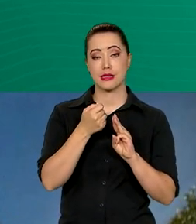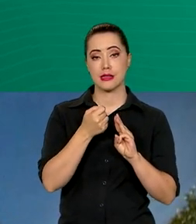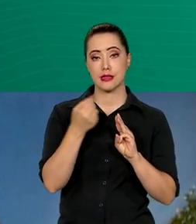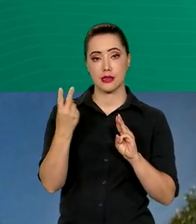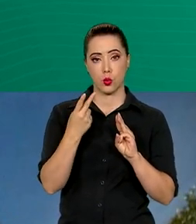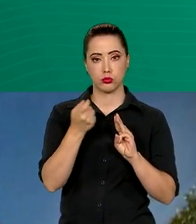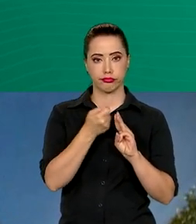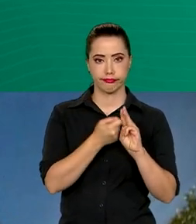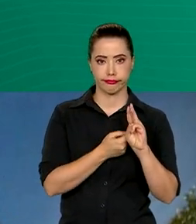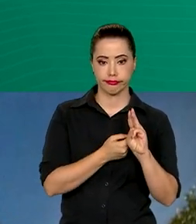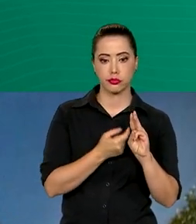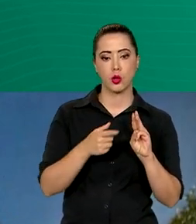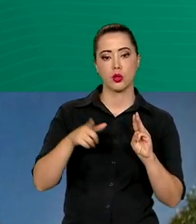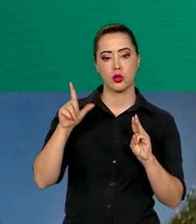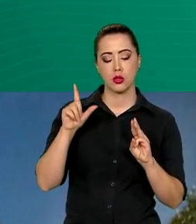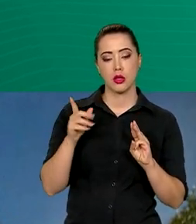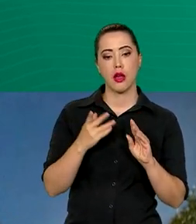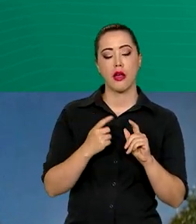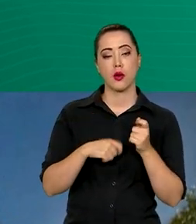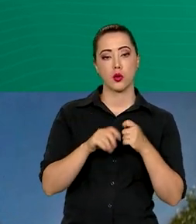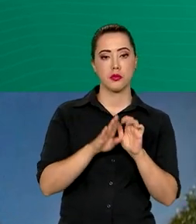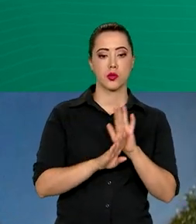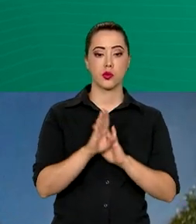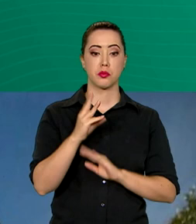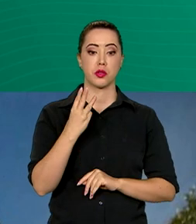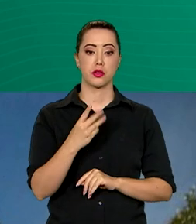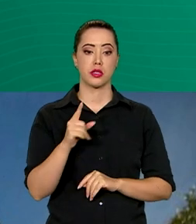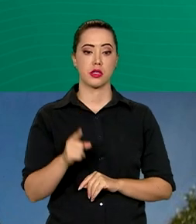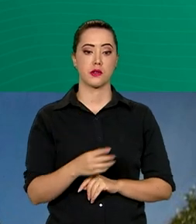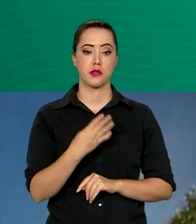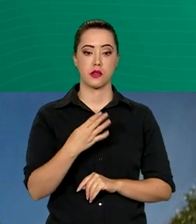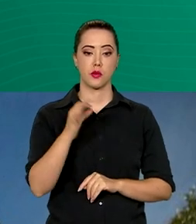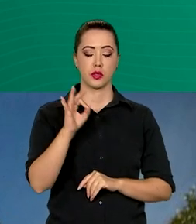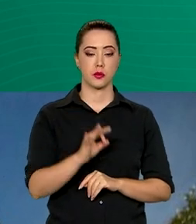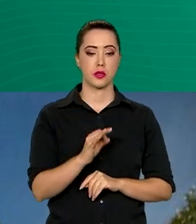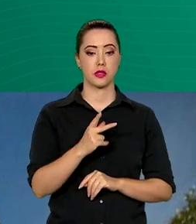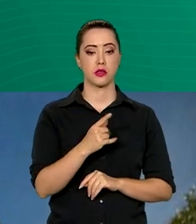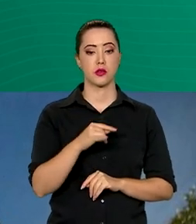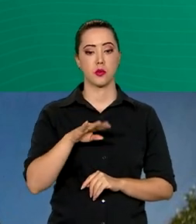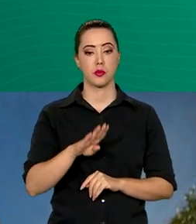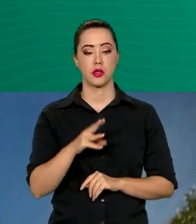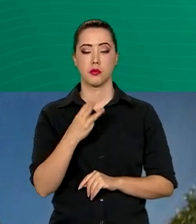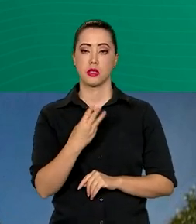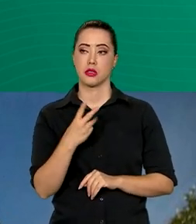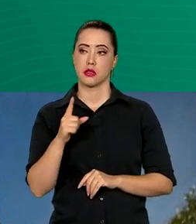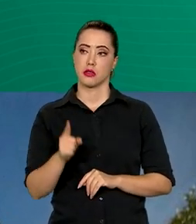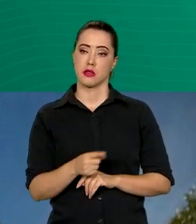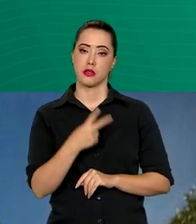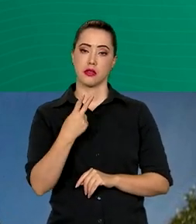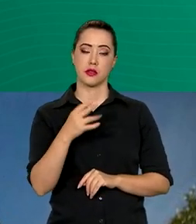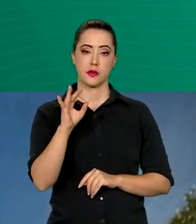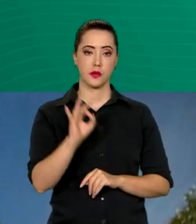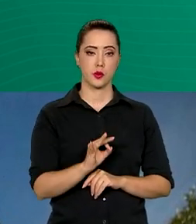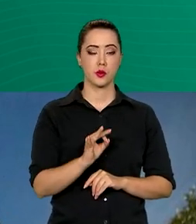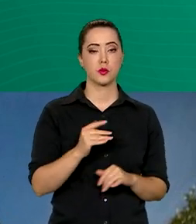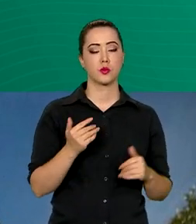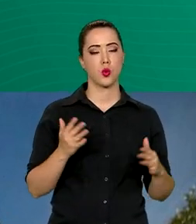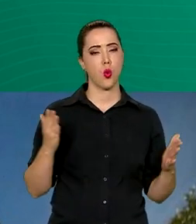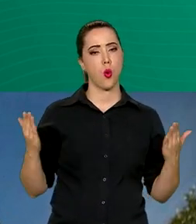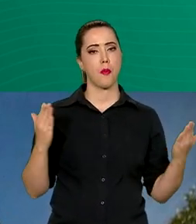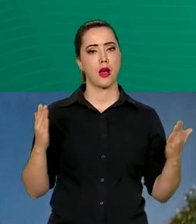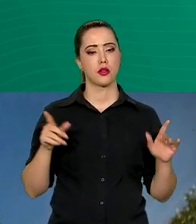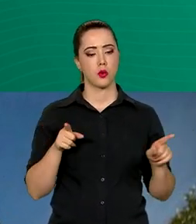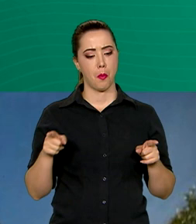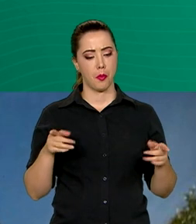avançou 3,4%. O PIB acumula alta de 3,2% no período